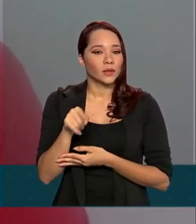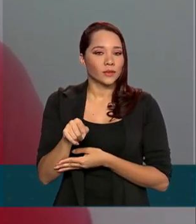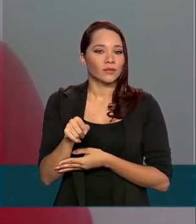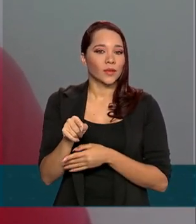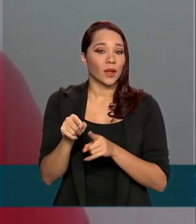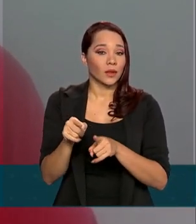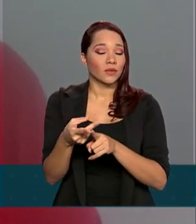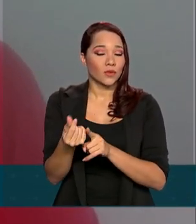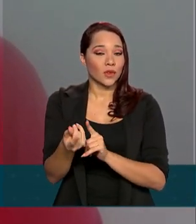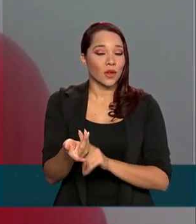uma boa hora.